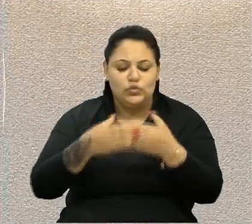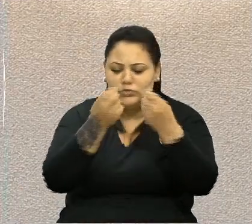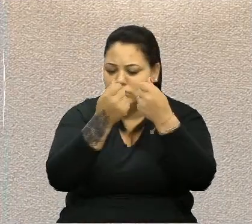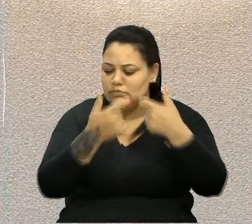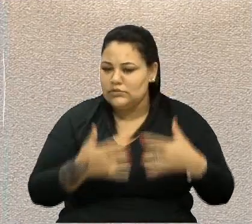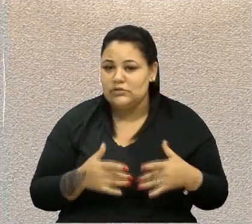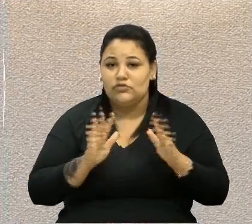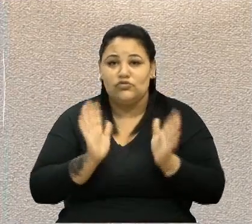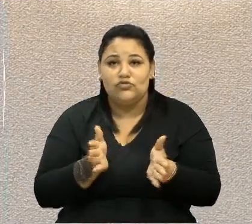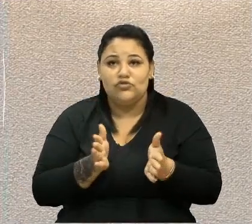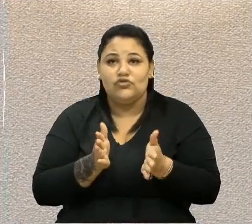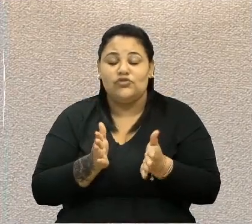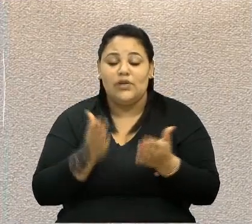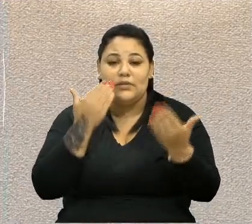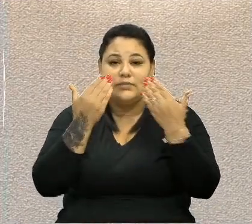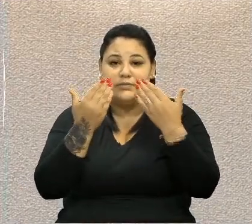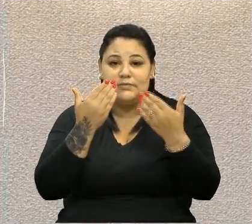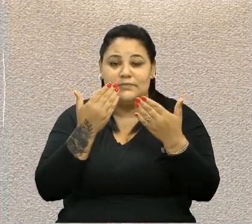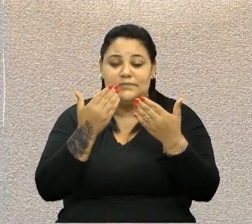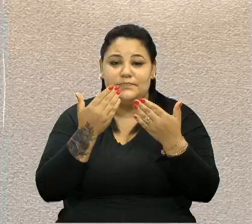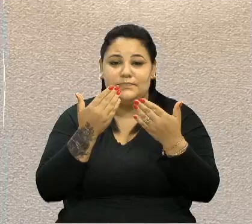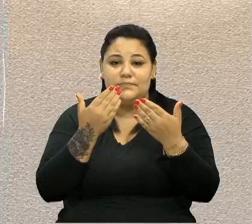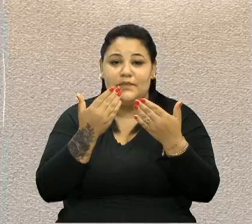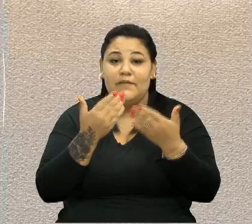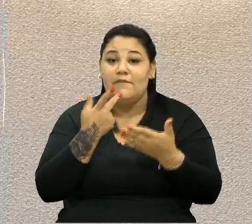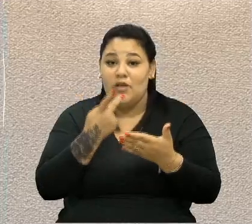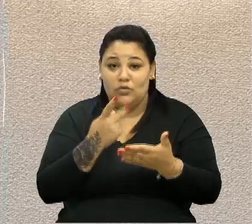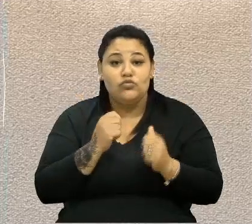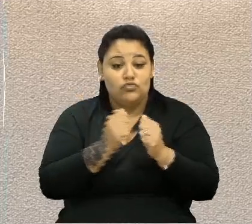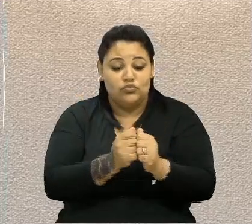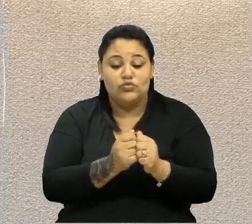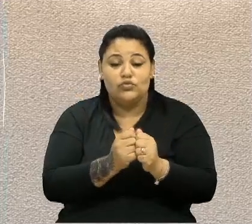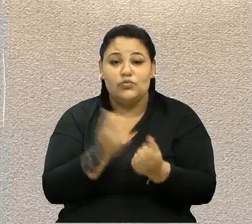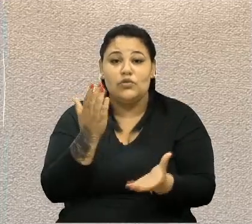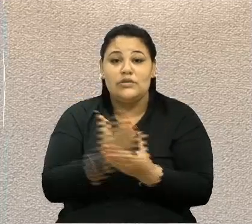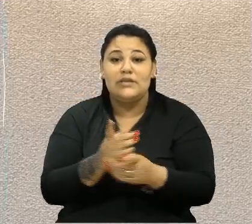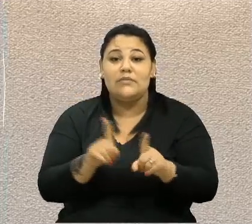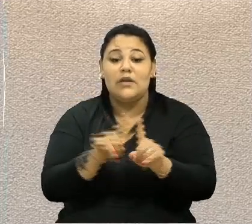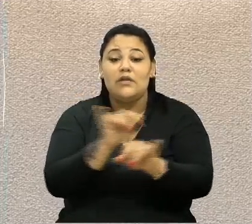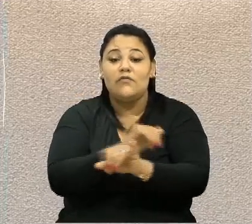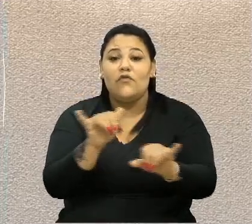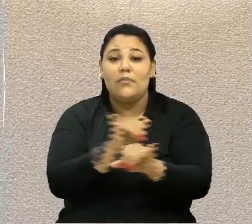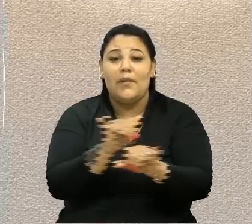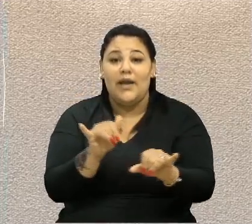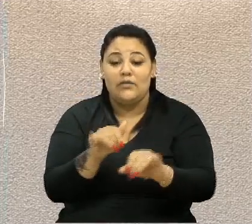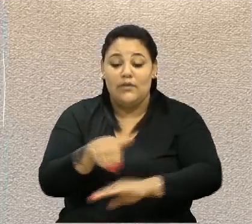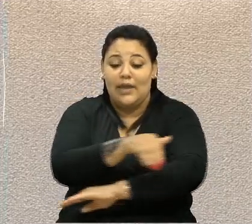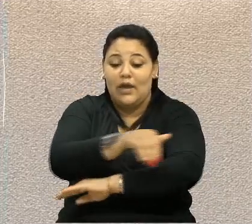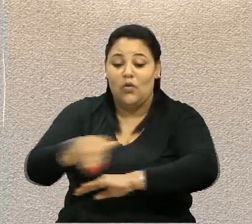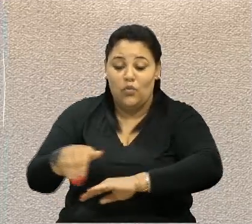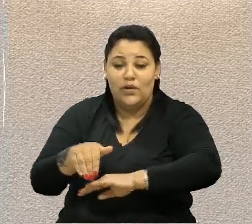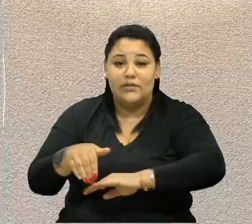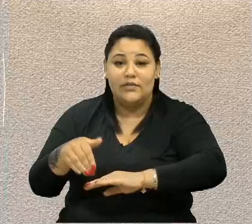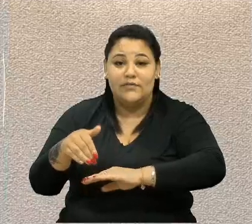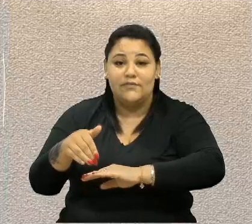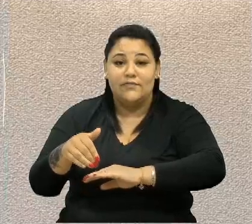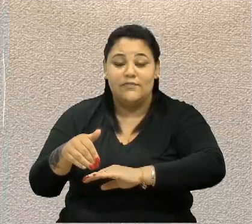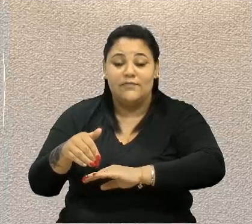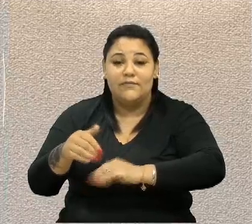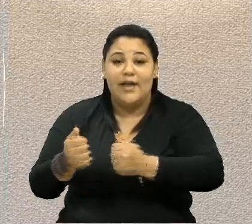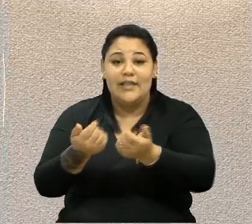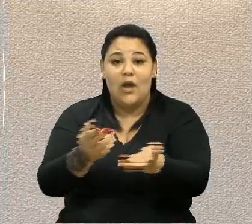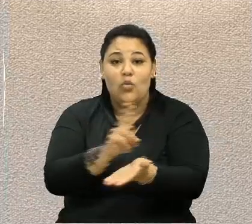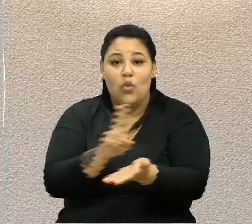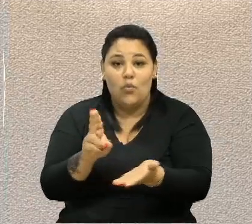Municipal do Urbanismo, manifestou-se junto ao processo, informando que a via em questão a ser denominada, codificada